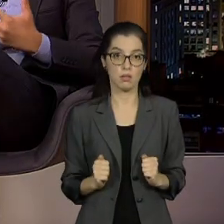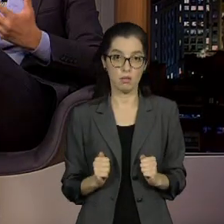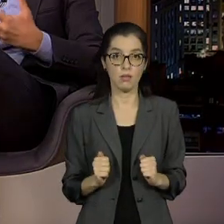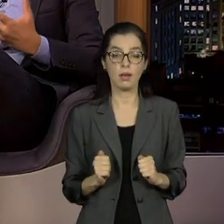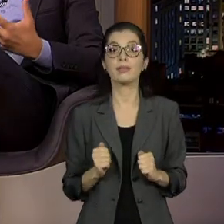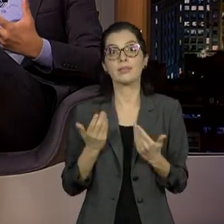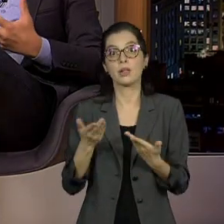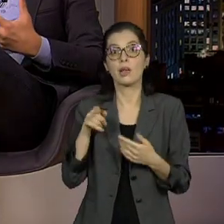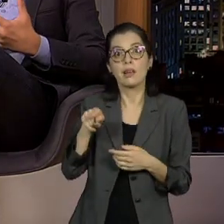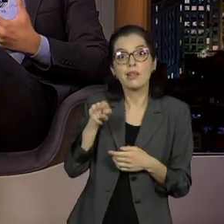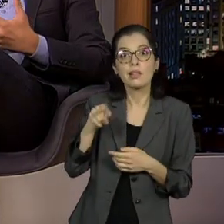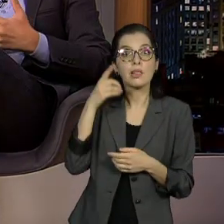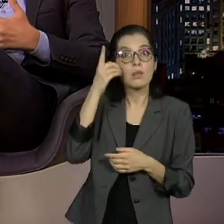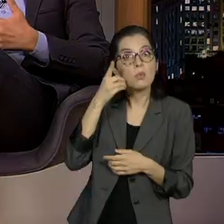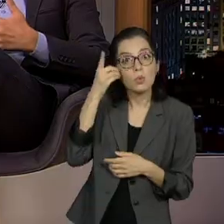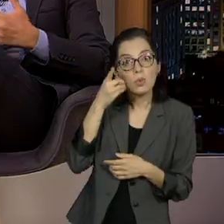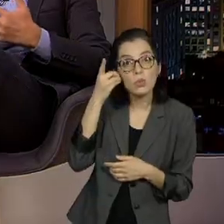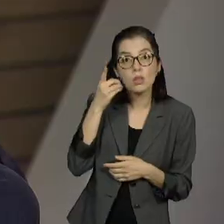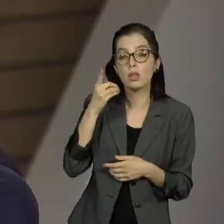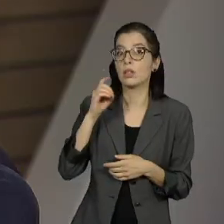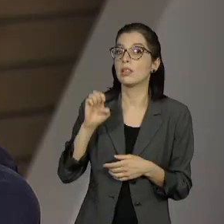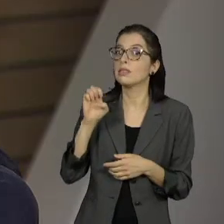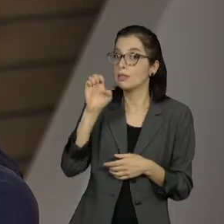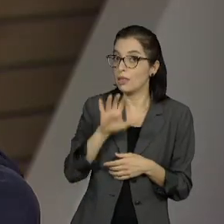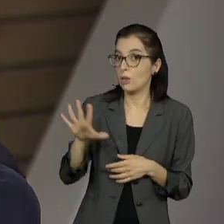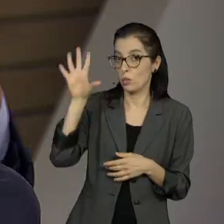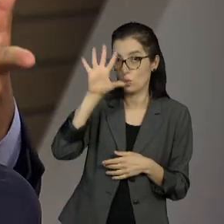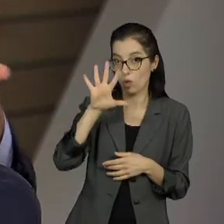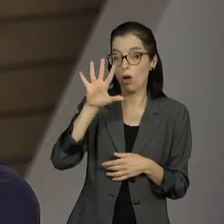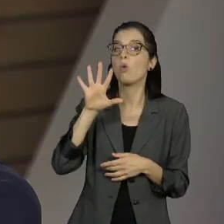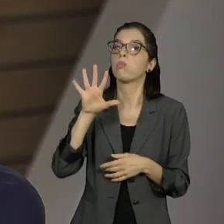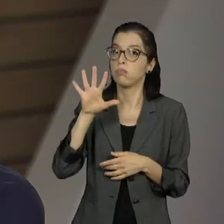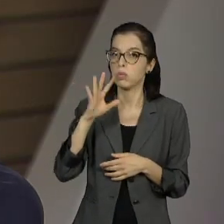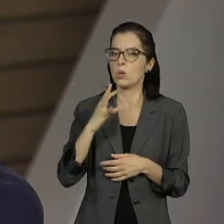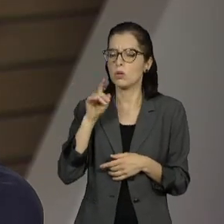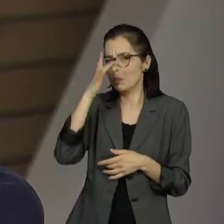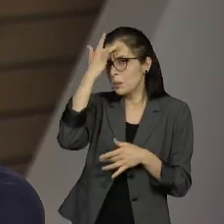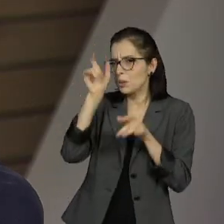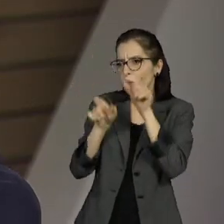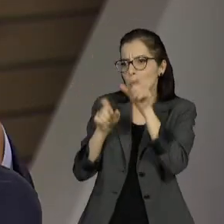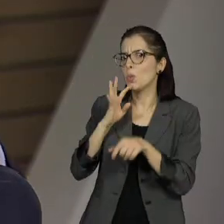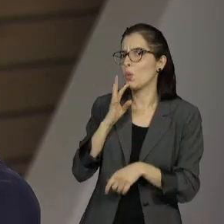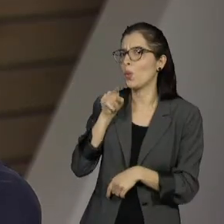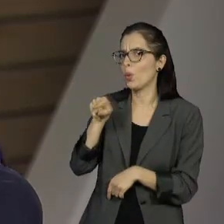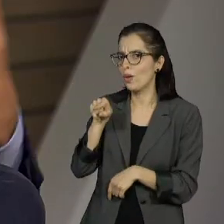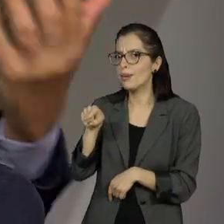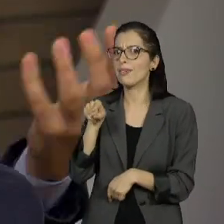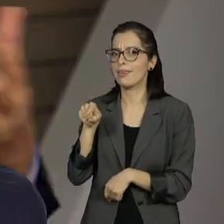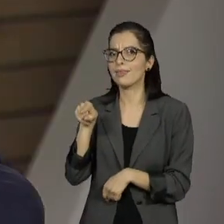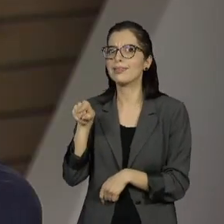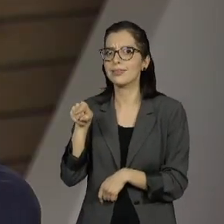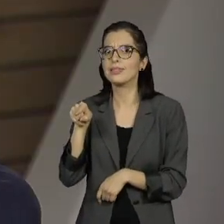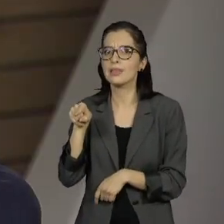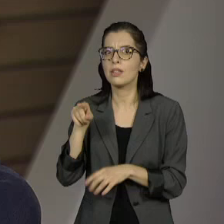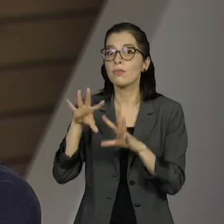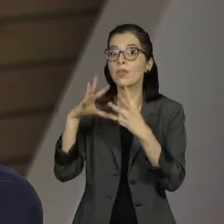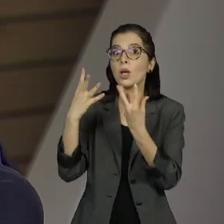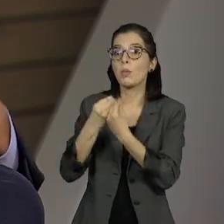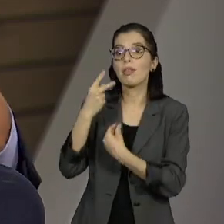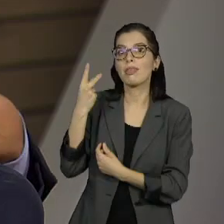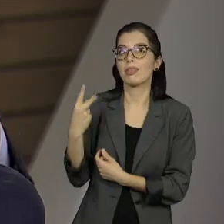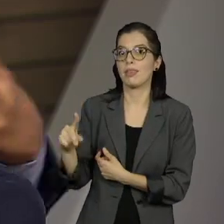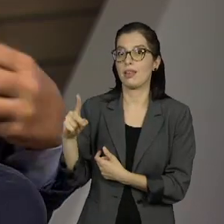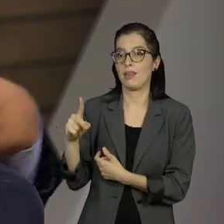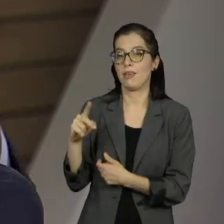tem um certo conhecimento do eleitor, mas a entrada em campo, né, na campanha dos aliados, né, da família Ferreira Gomes